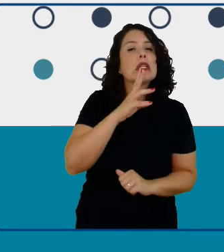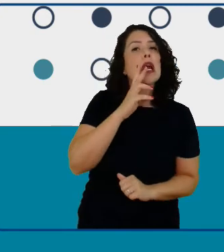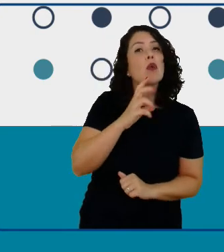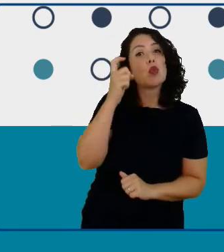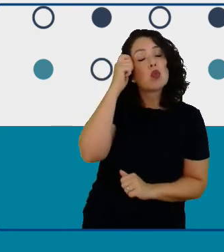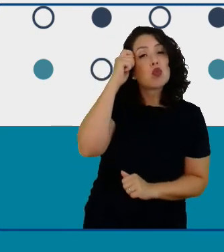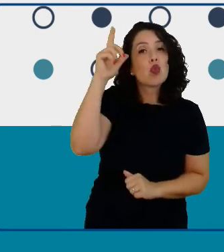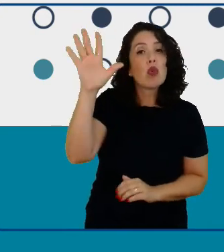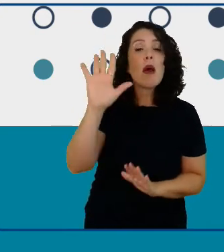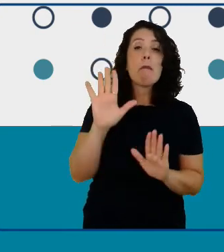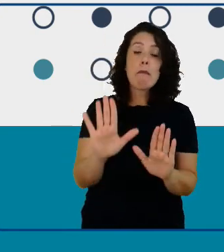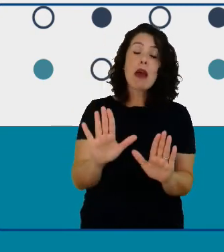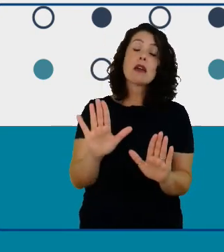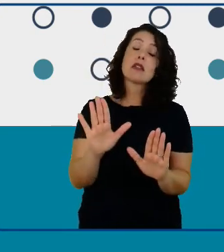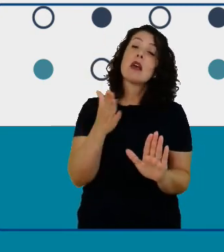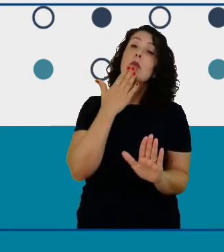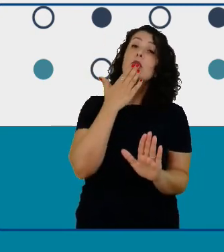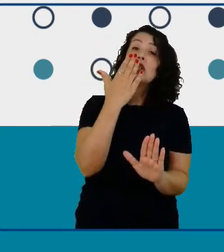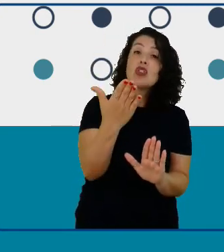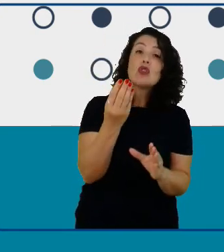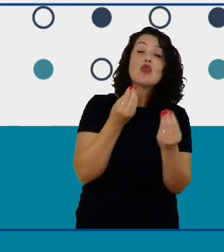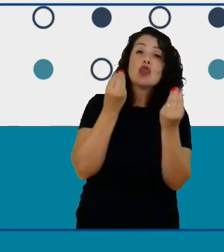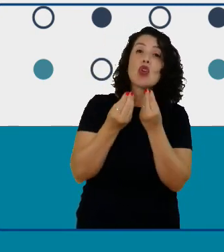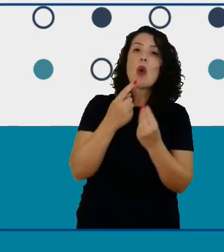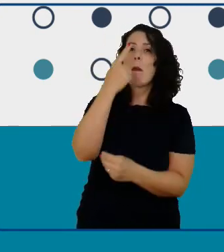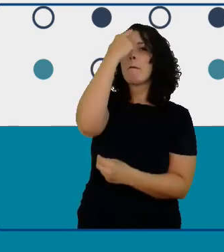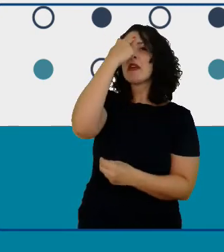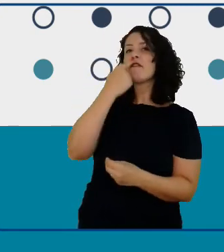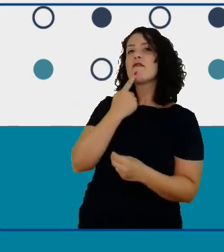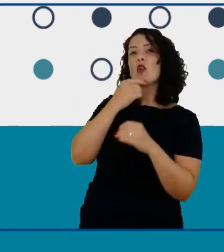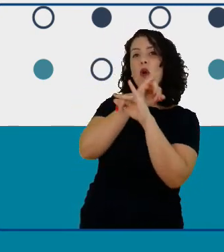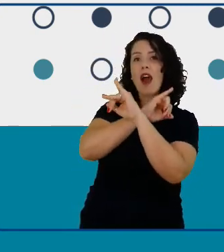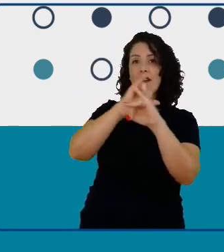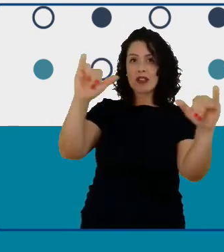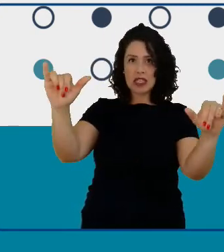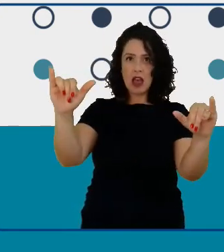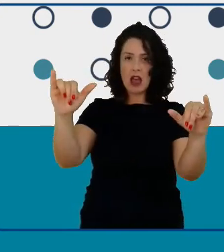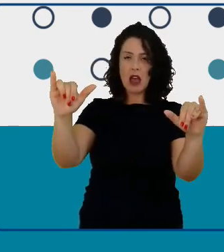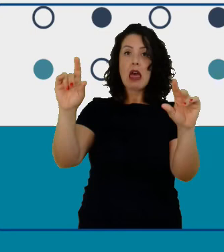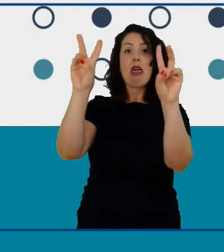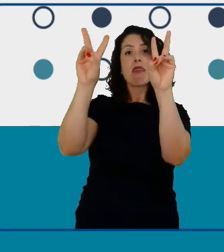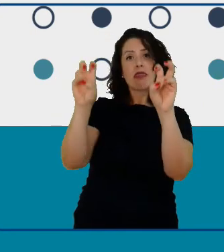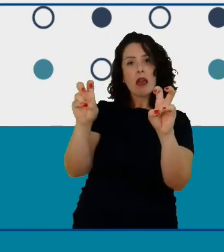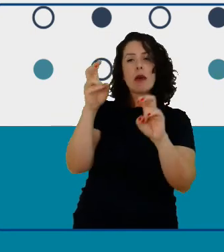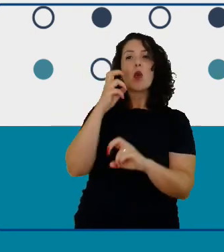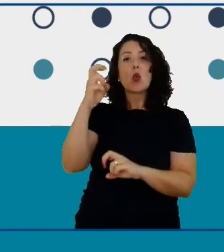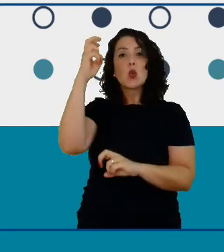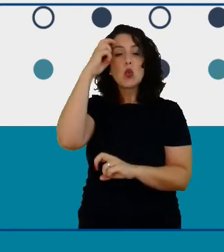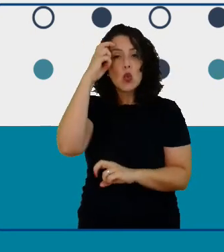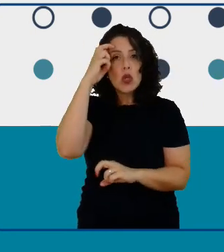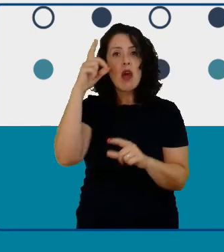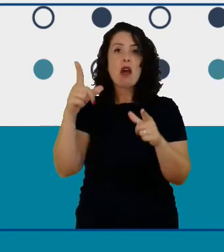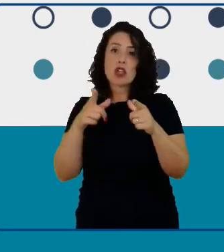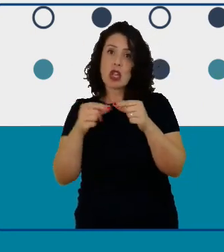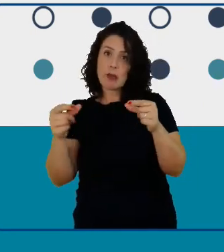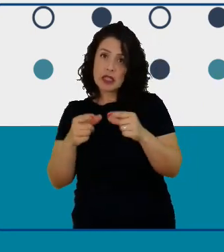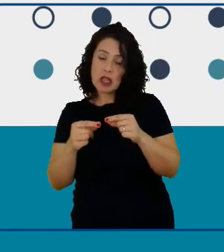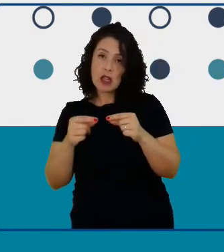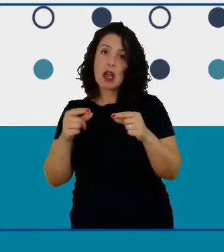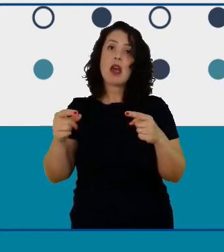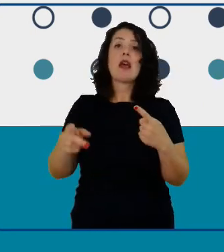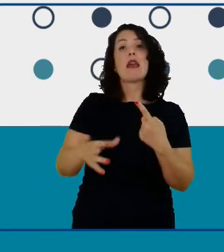divulgar um perfil que ele criou para falar da cultura japonesa e de tecnologia e que ele conseguiu